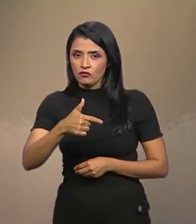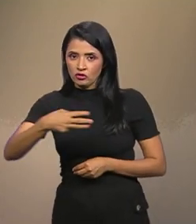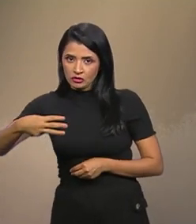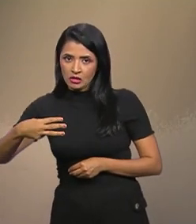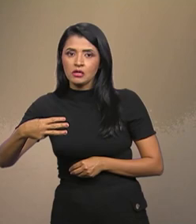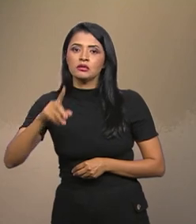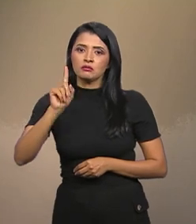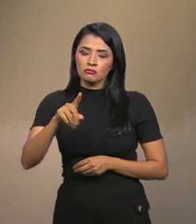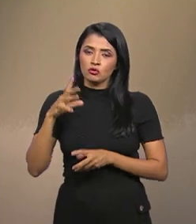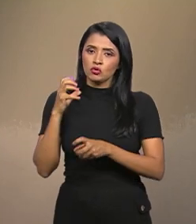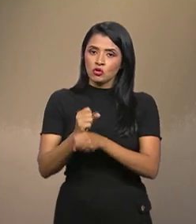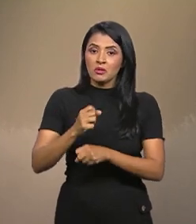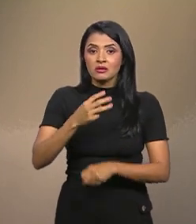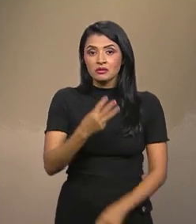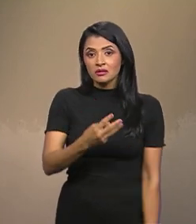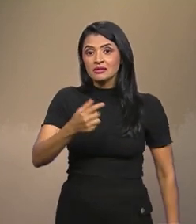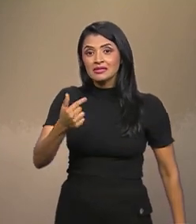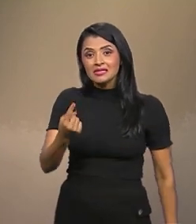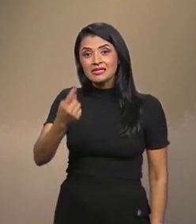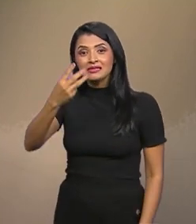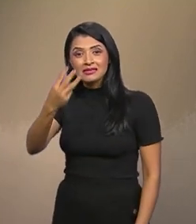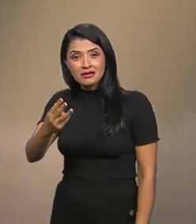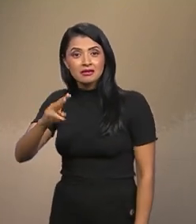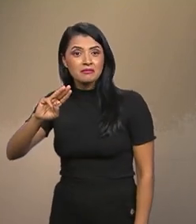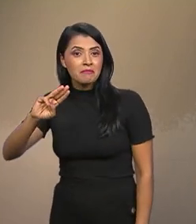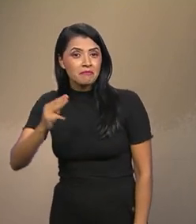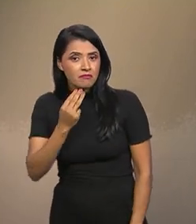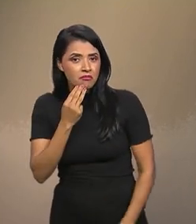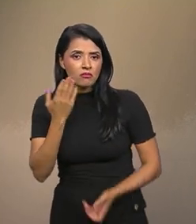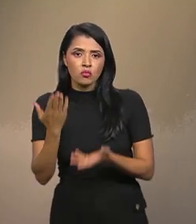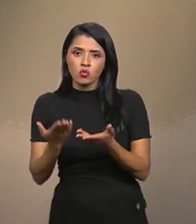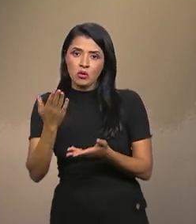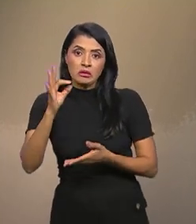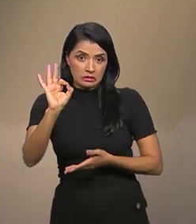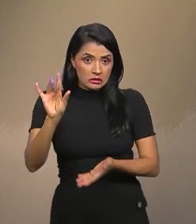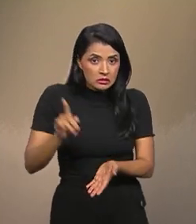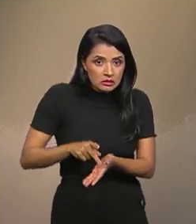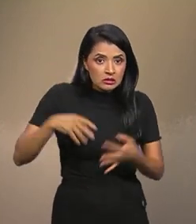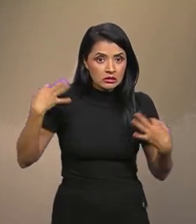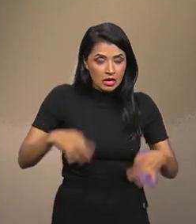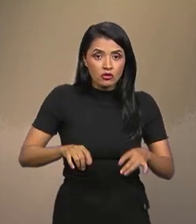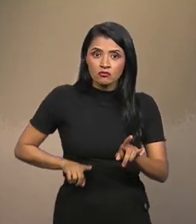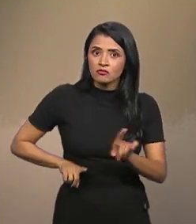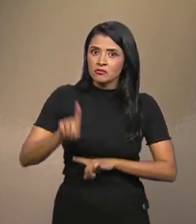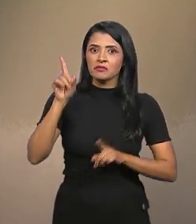313 milhões de toneladas, o que, caso se realize, também vai ser um recorde aqui no país.